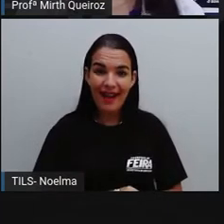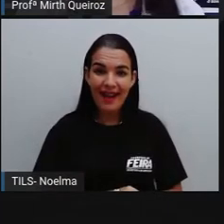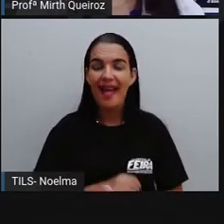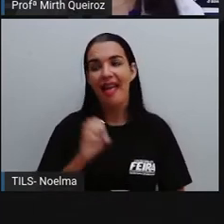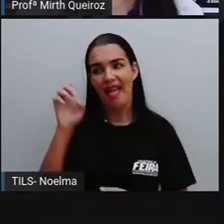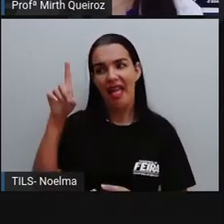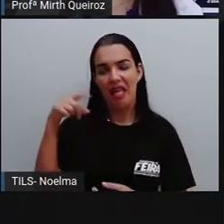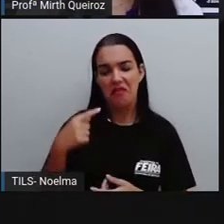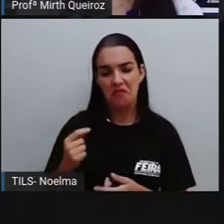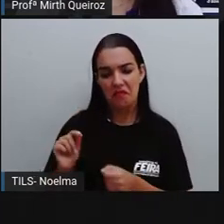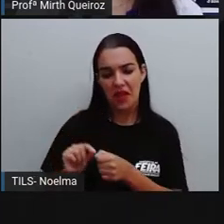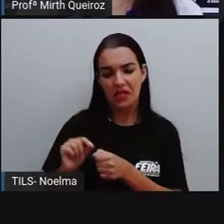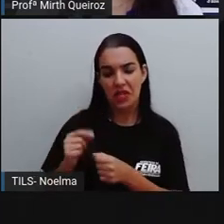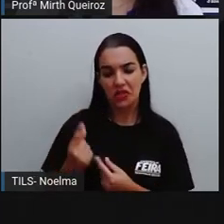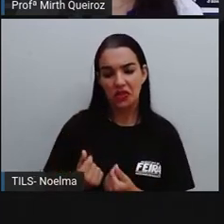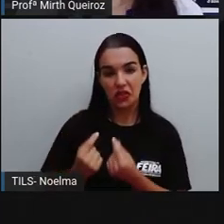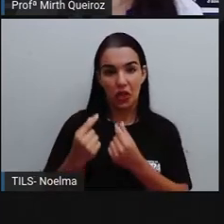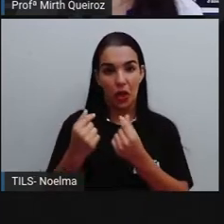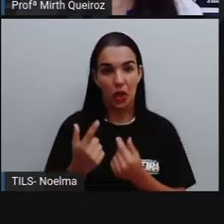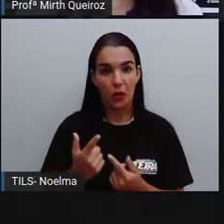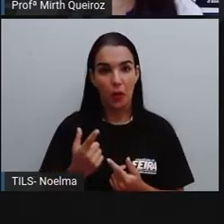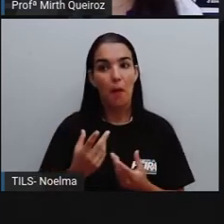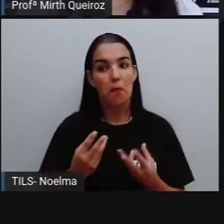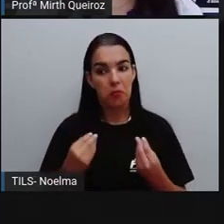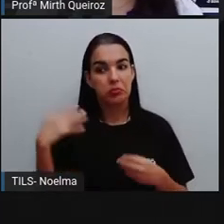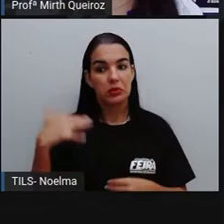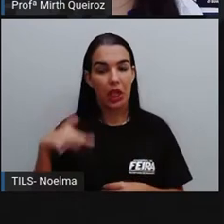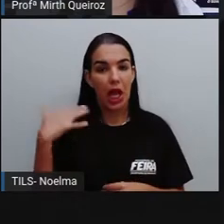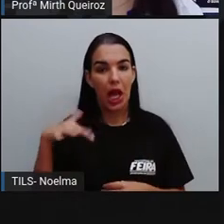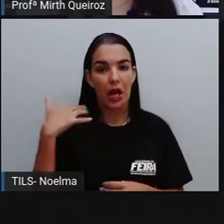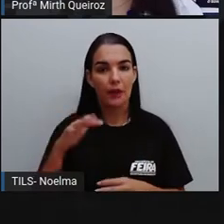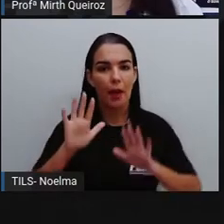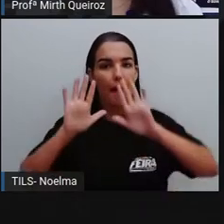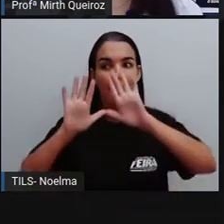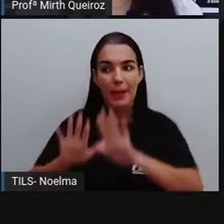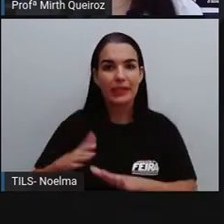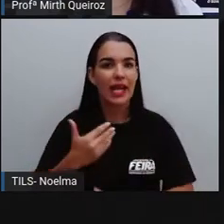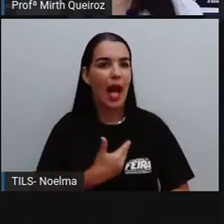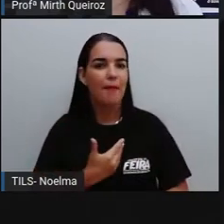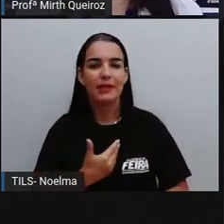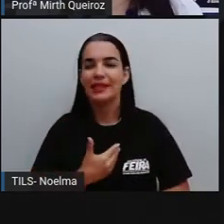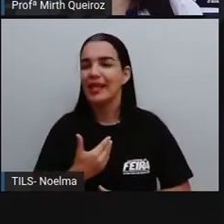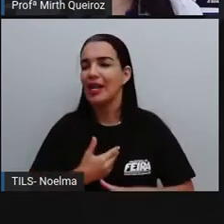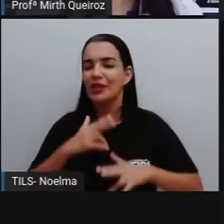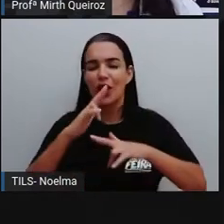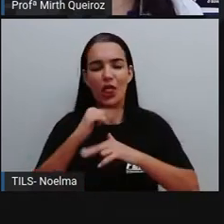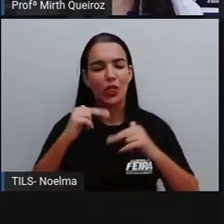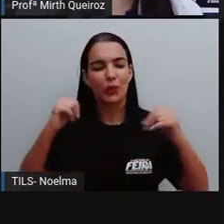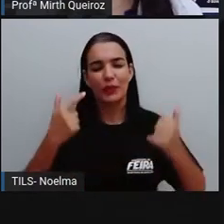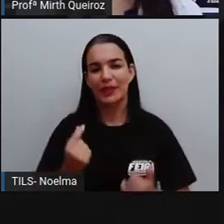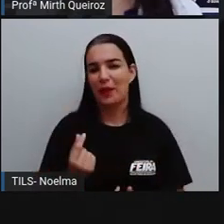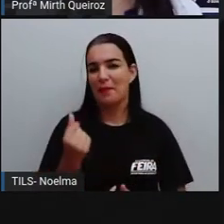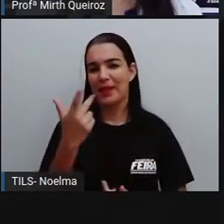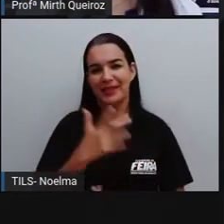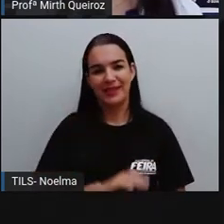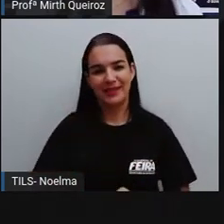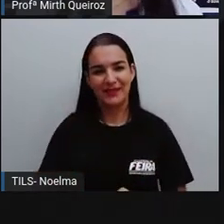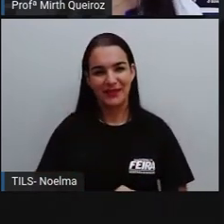É... Fabricar dinheiro custa caro, mas a amizade não tem preço.